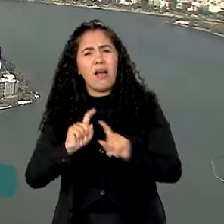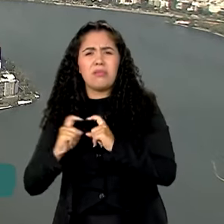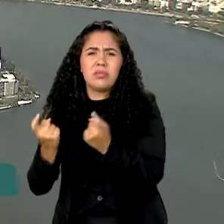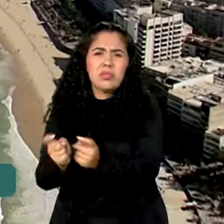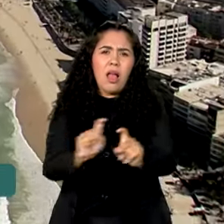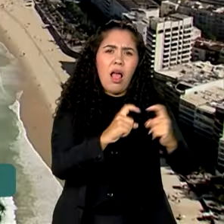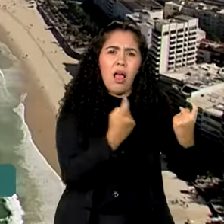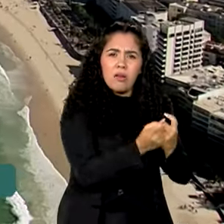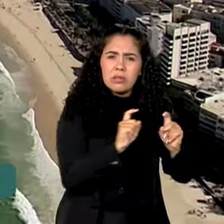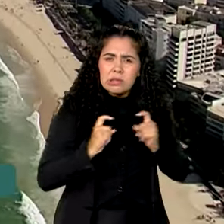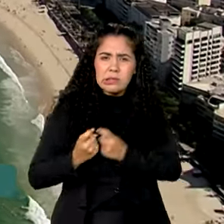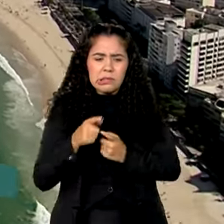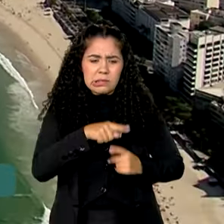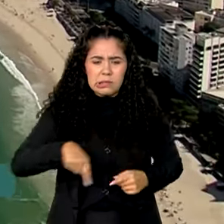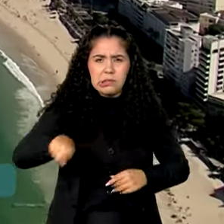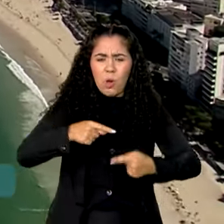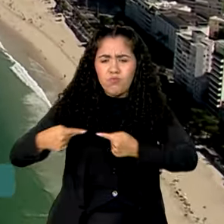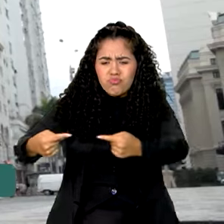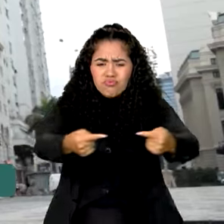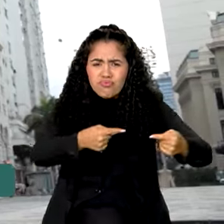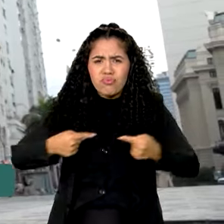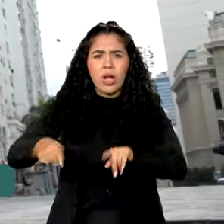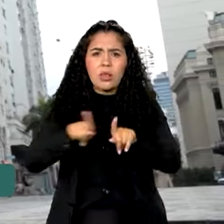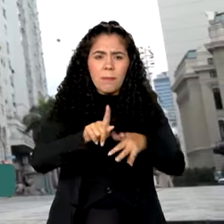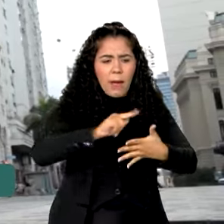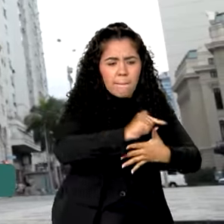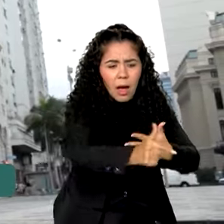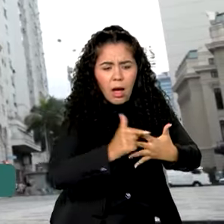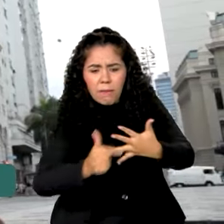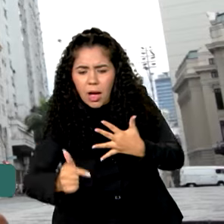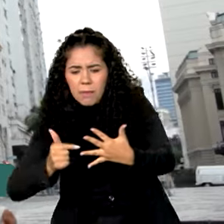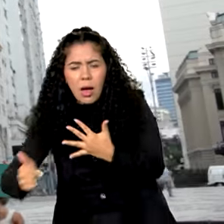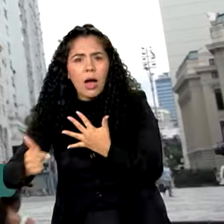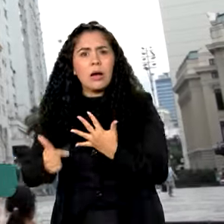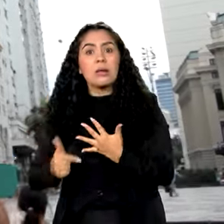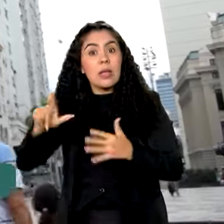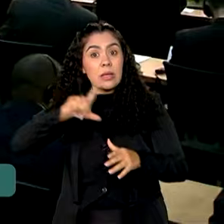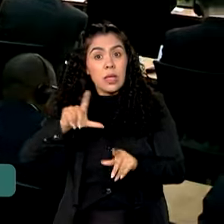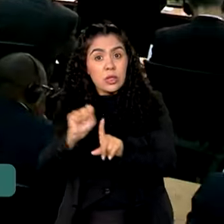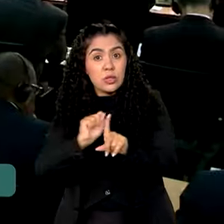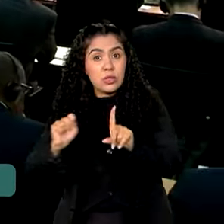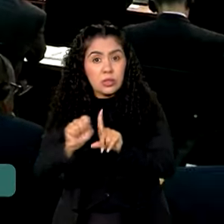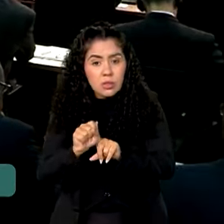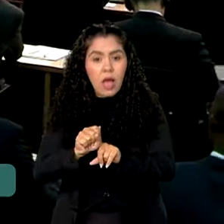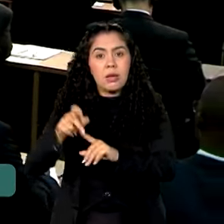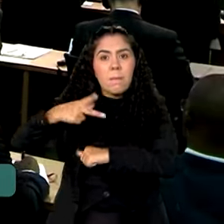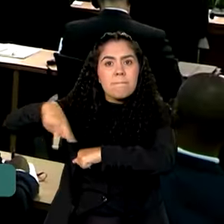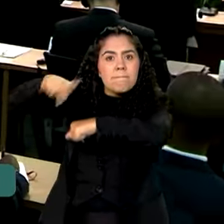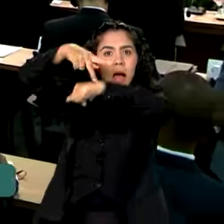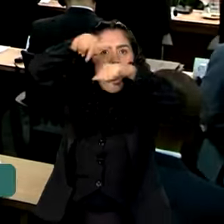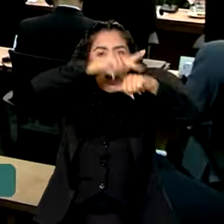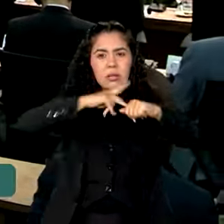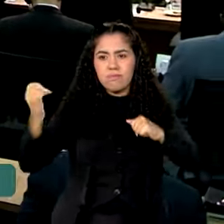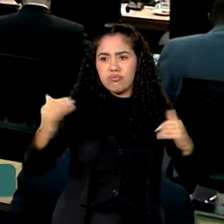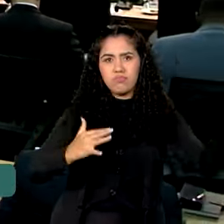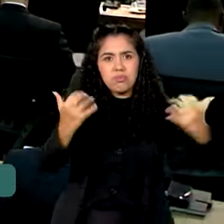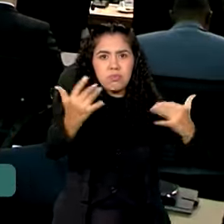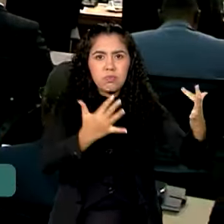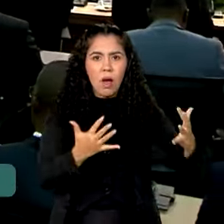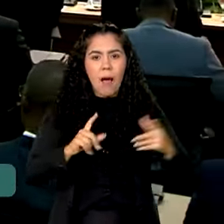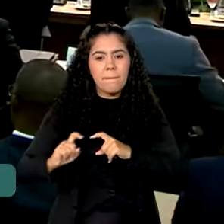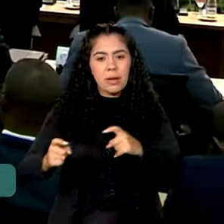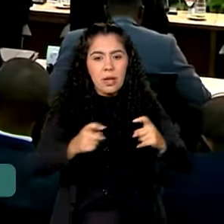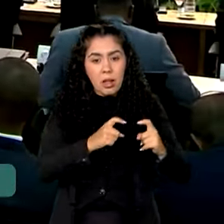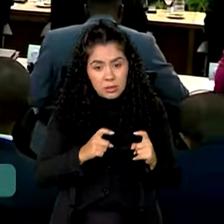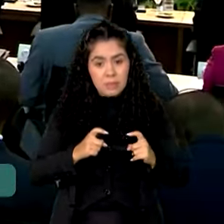grupos de engajamento e outras atividades envolvendo as sociedades dos países do bloco durante o período